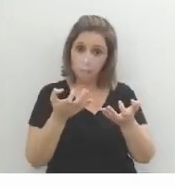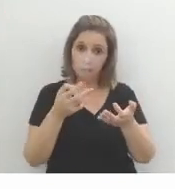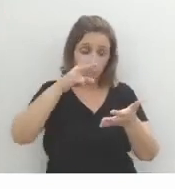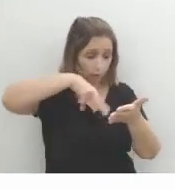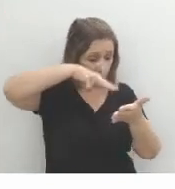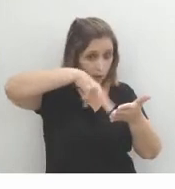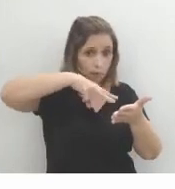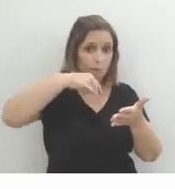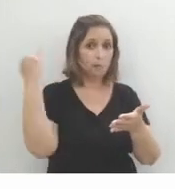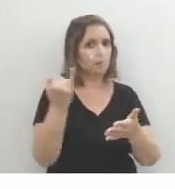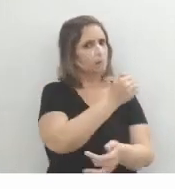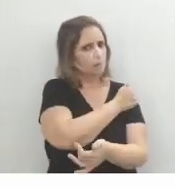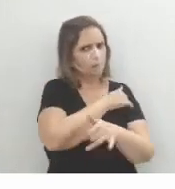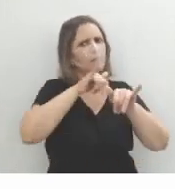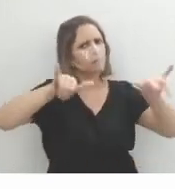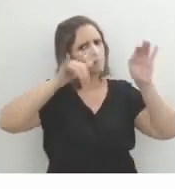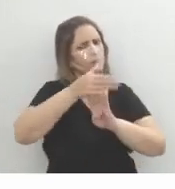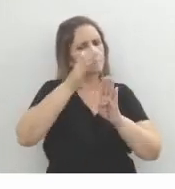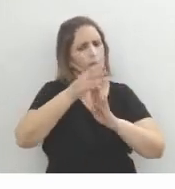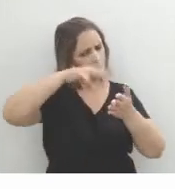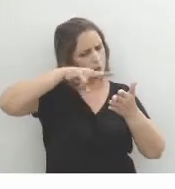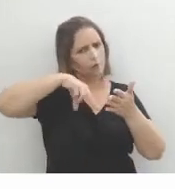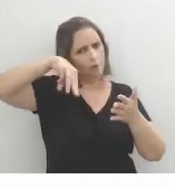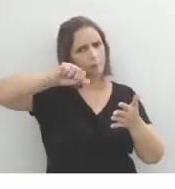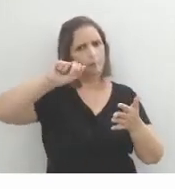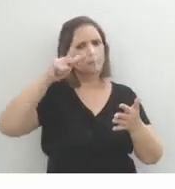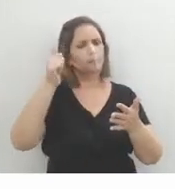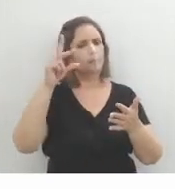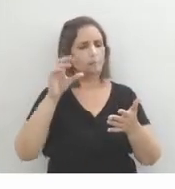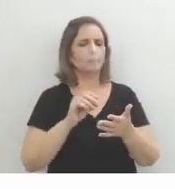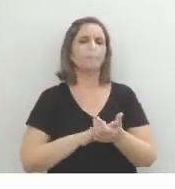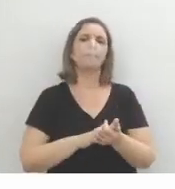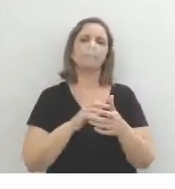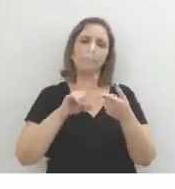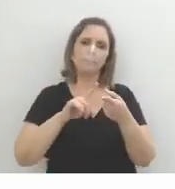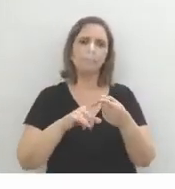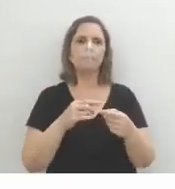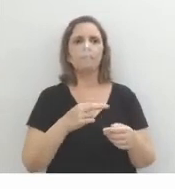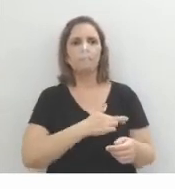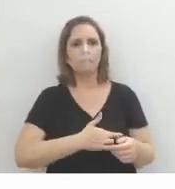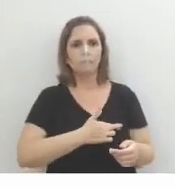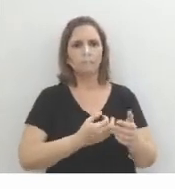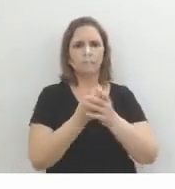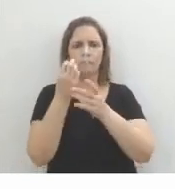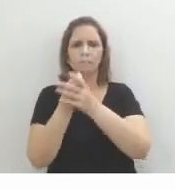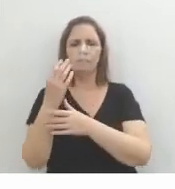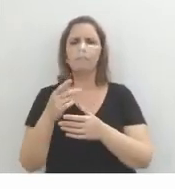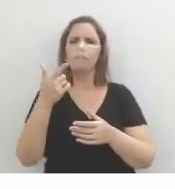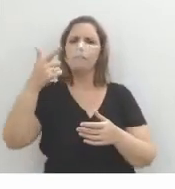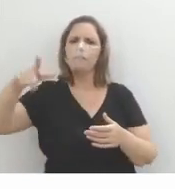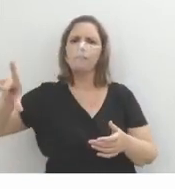Leia as obras de Machado de Assis, tá bom? Da mesma forma, segundo a sugestão do romance, também surgem novas